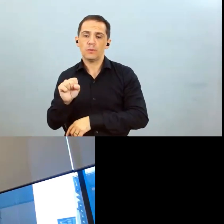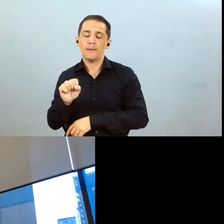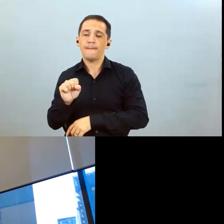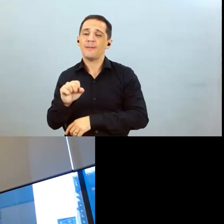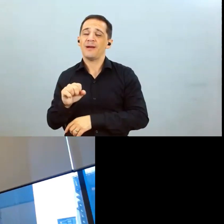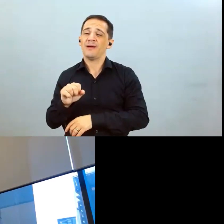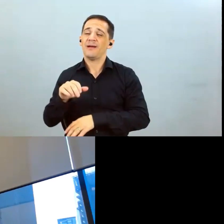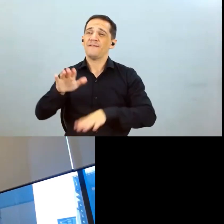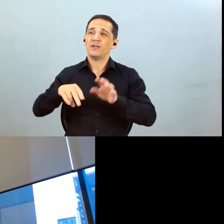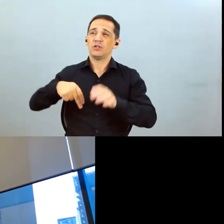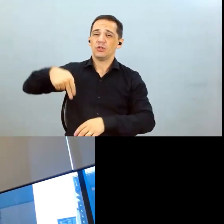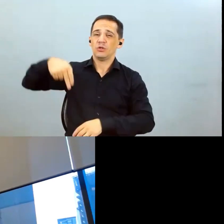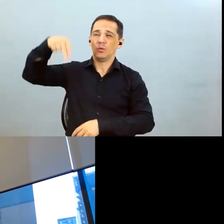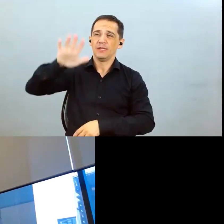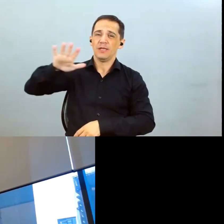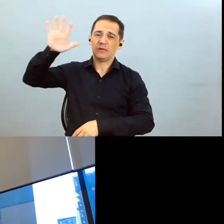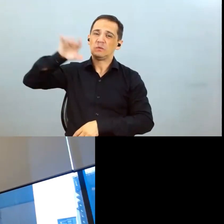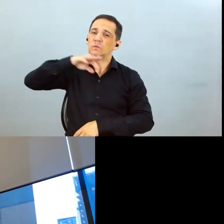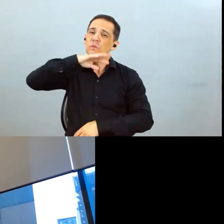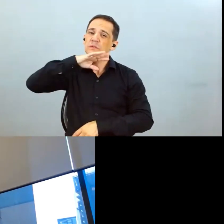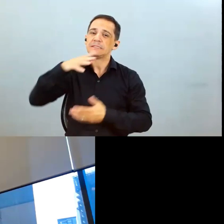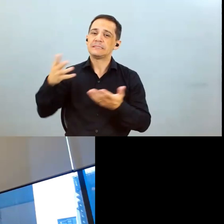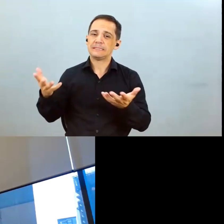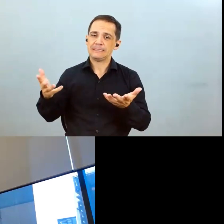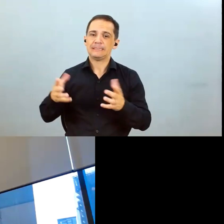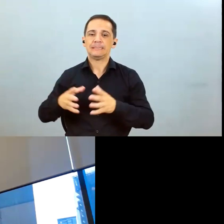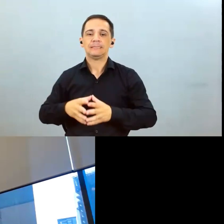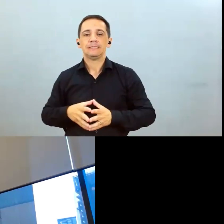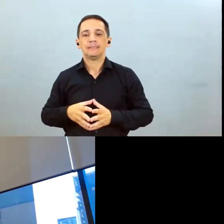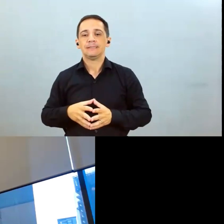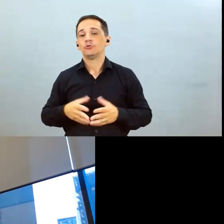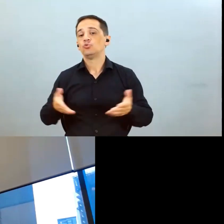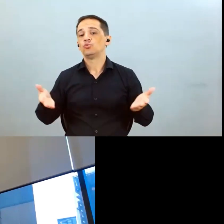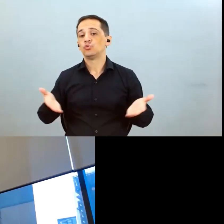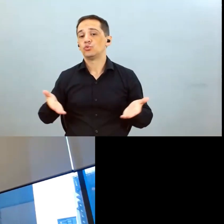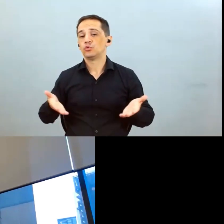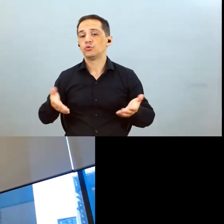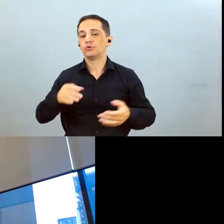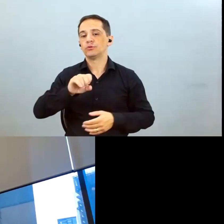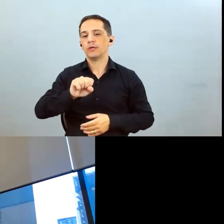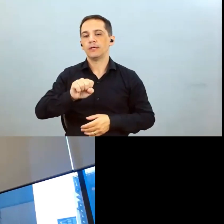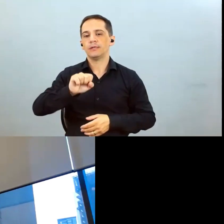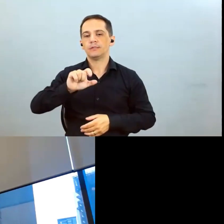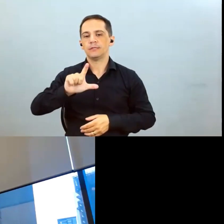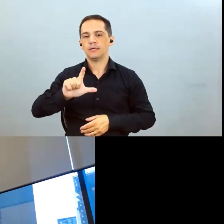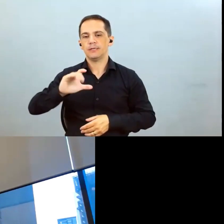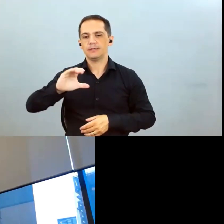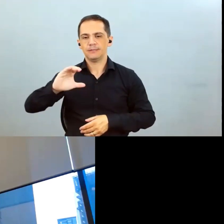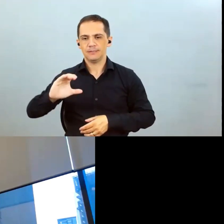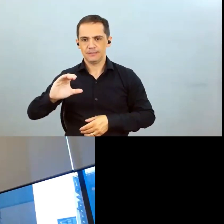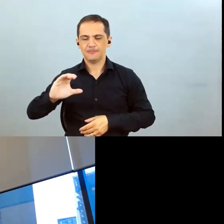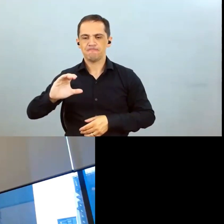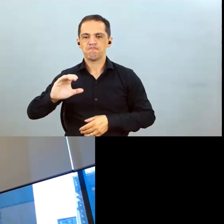boa para o nordeste você pode só me lembrar a produção hoje que a CSLC tem exposta a condições talvez não tão